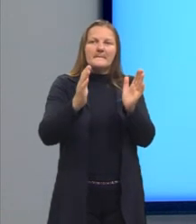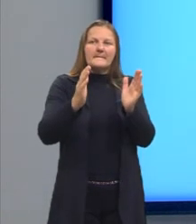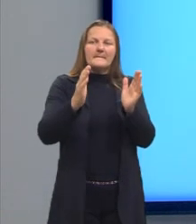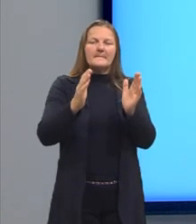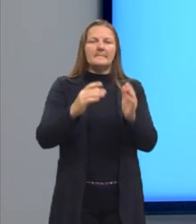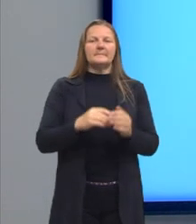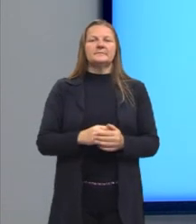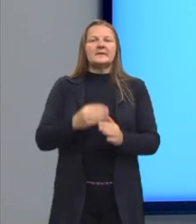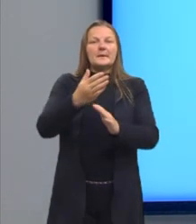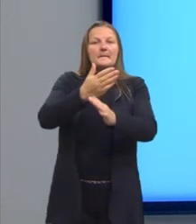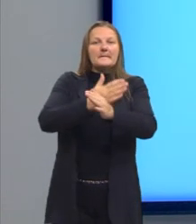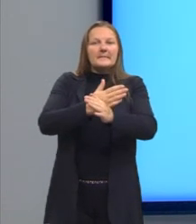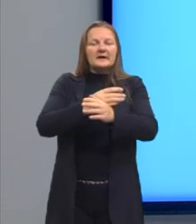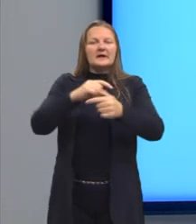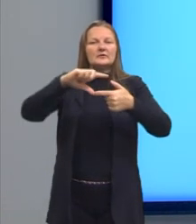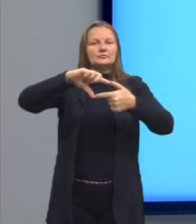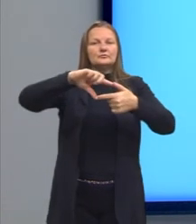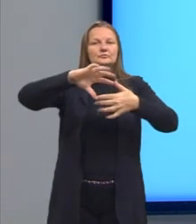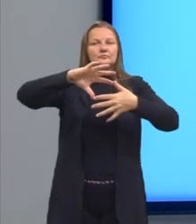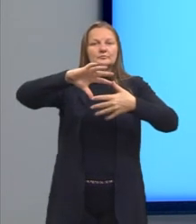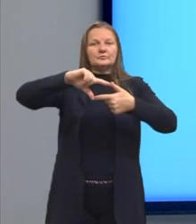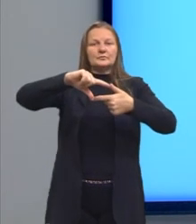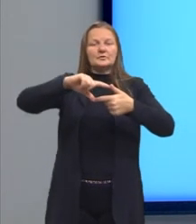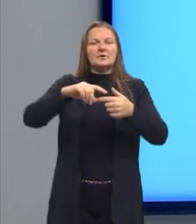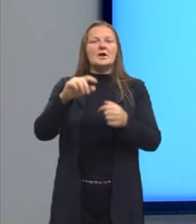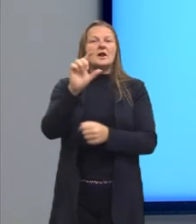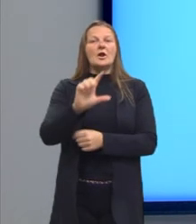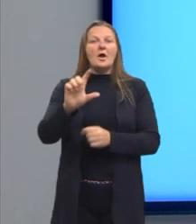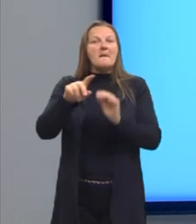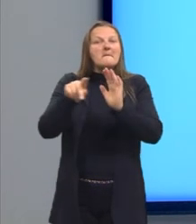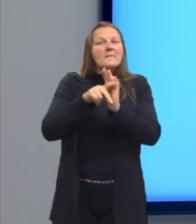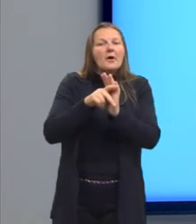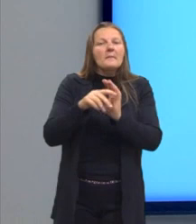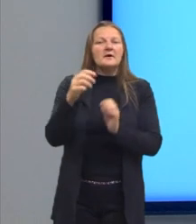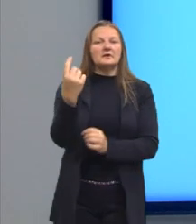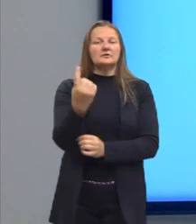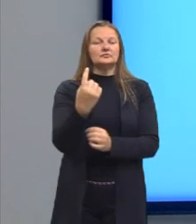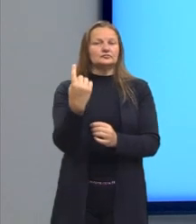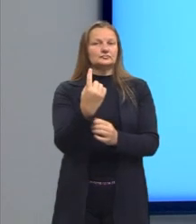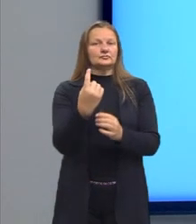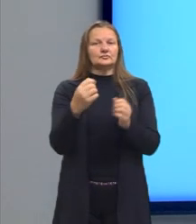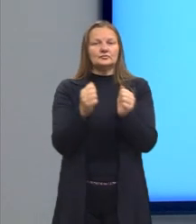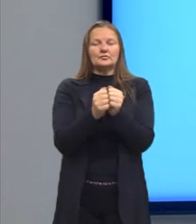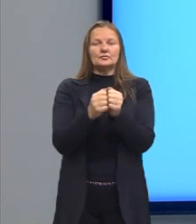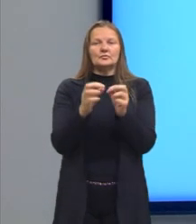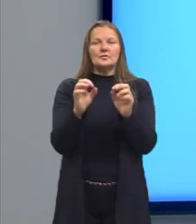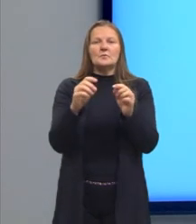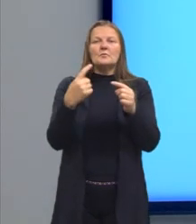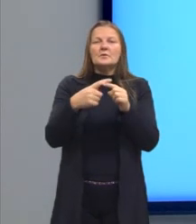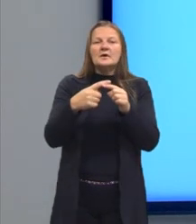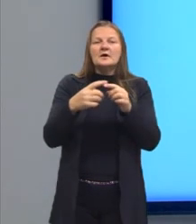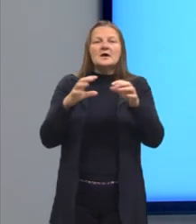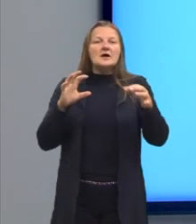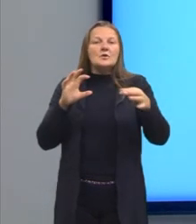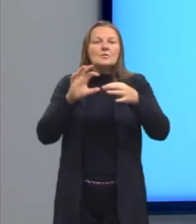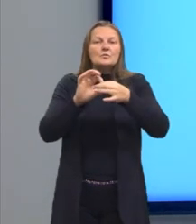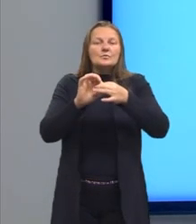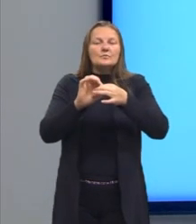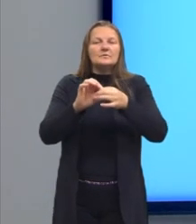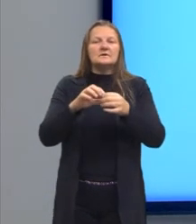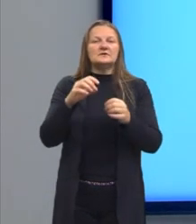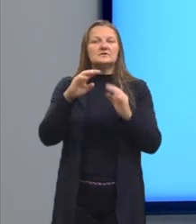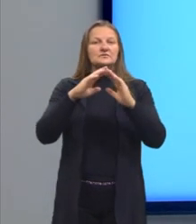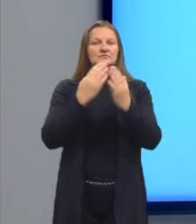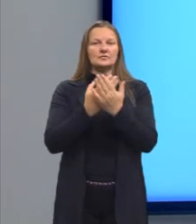-modernismo, ele não é uma escola literária propriamente dita como aquelas que a gente viu antes. Por quê? Porque para ser considerada uma